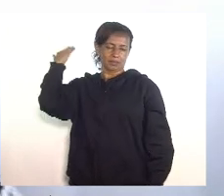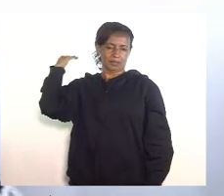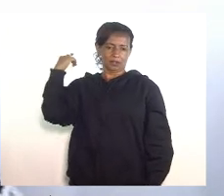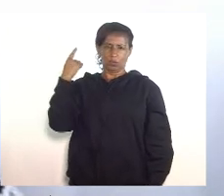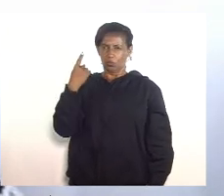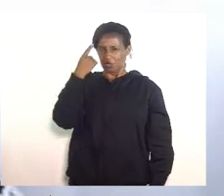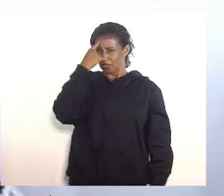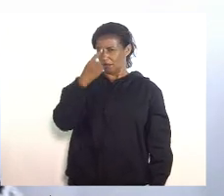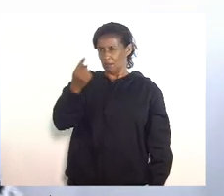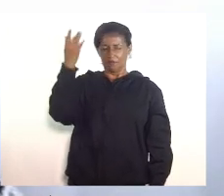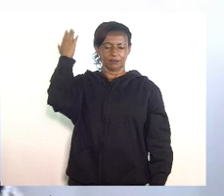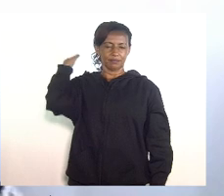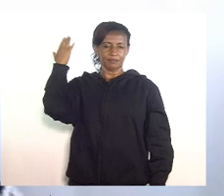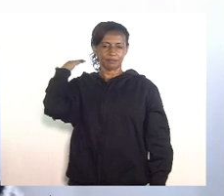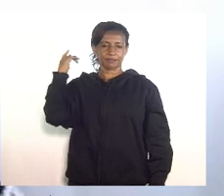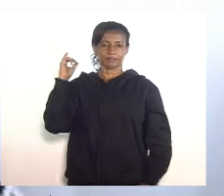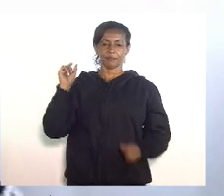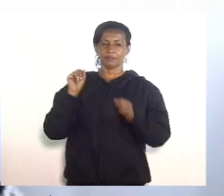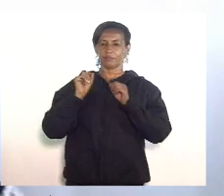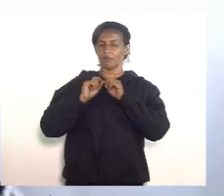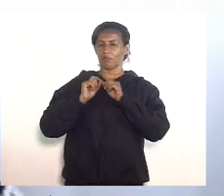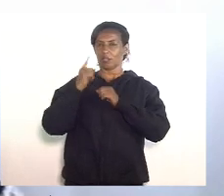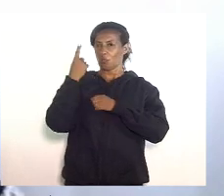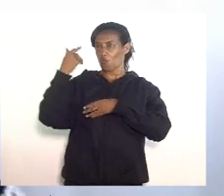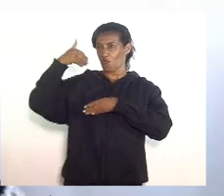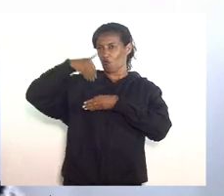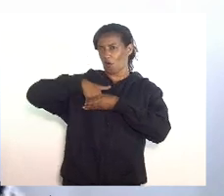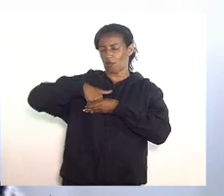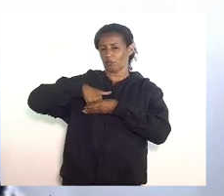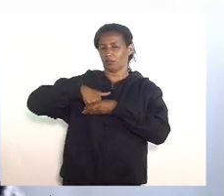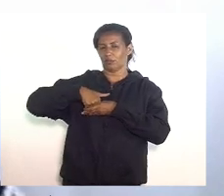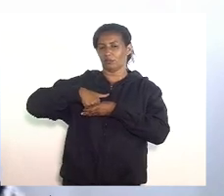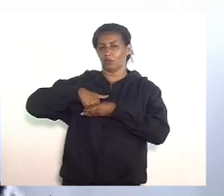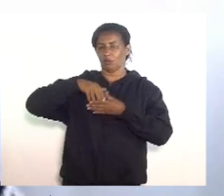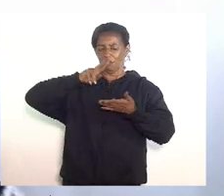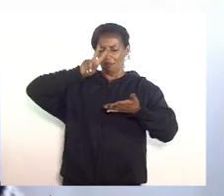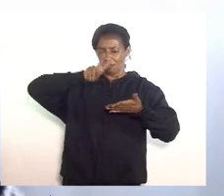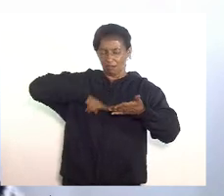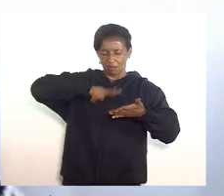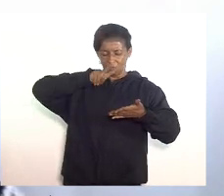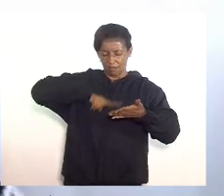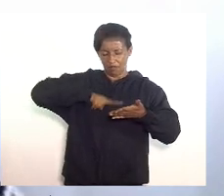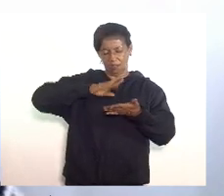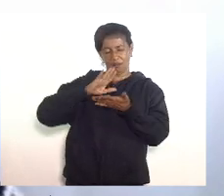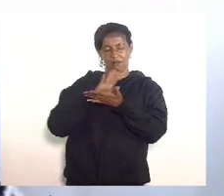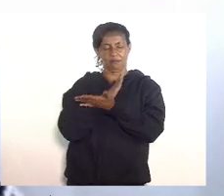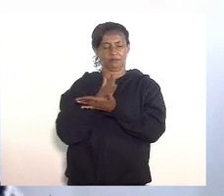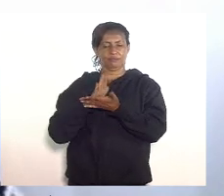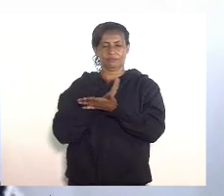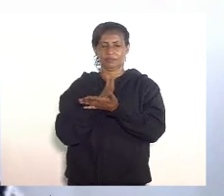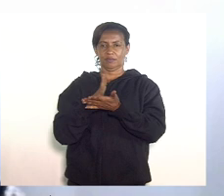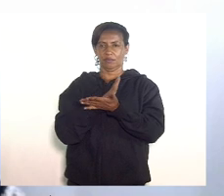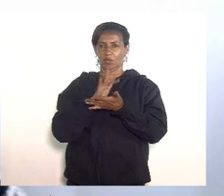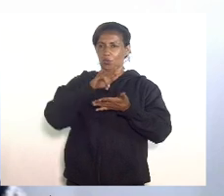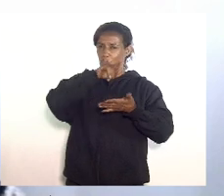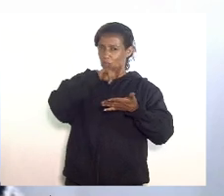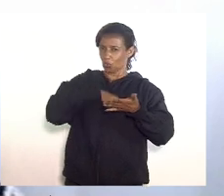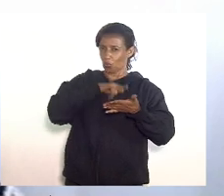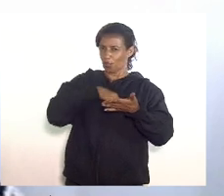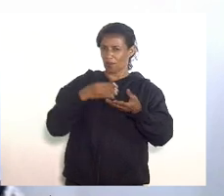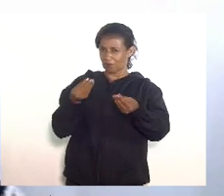uma semana atrás ao fazer um voto ler aqui alguns algum documento que